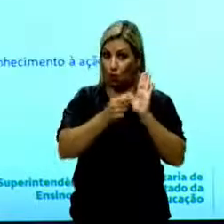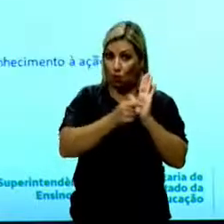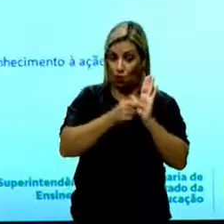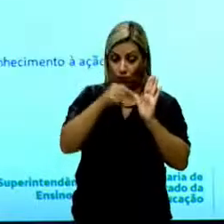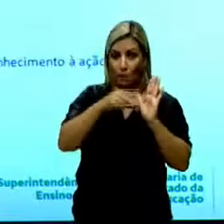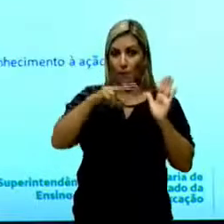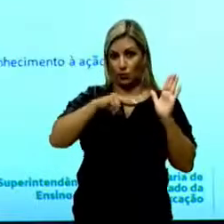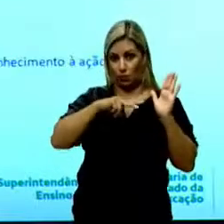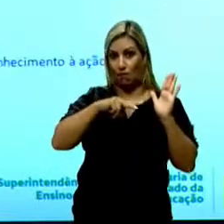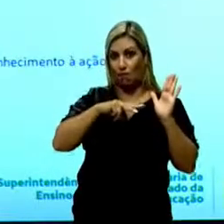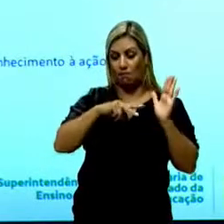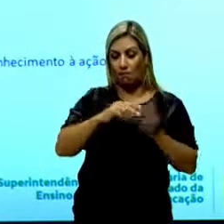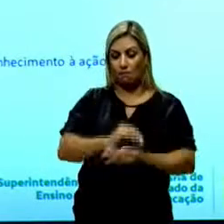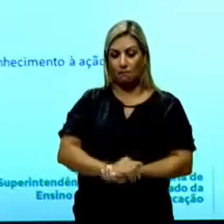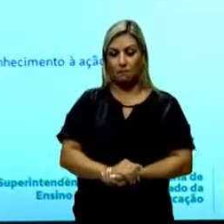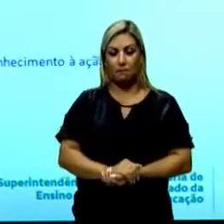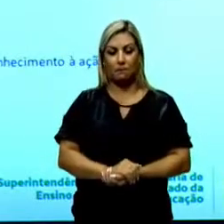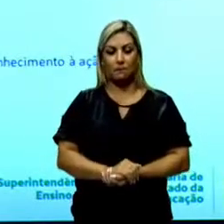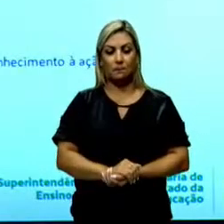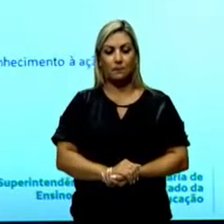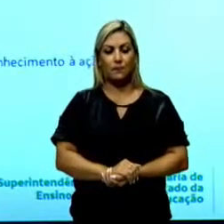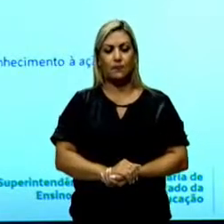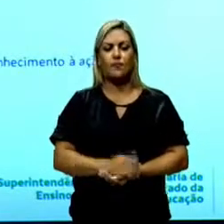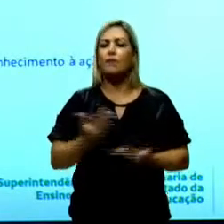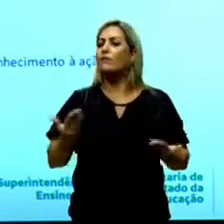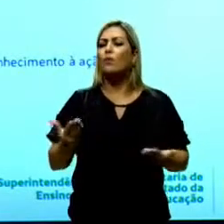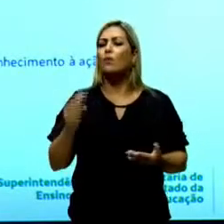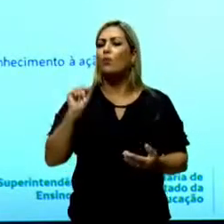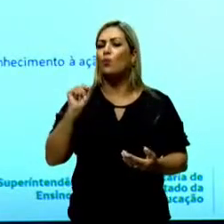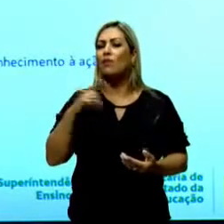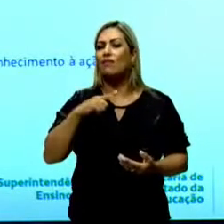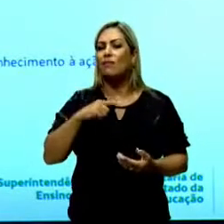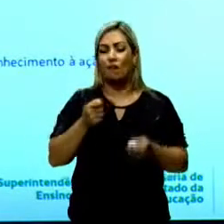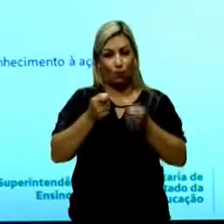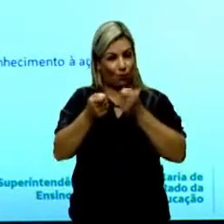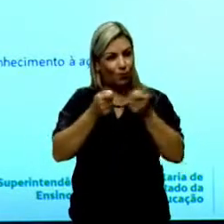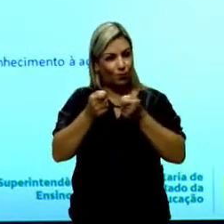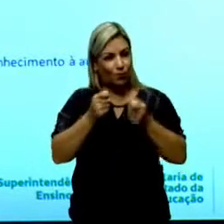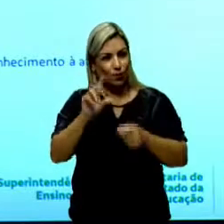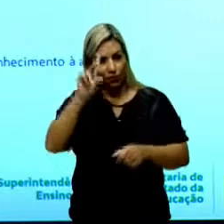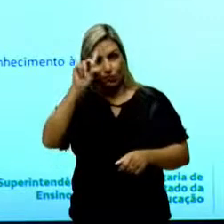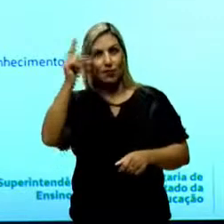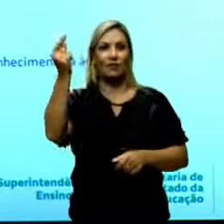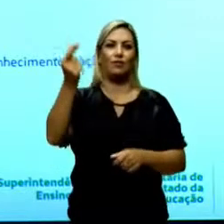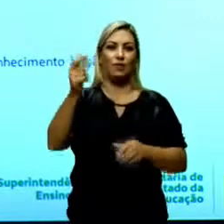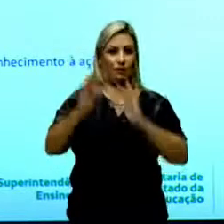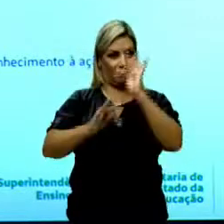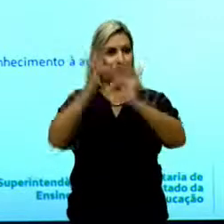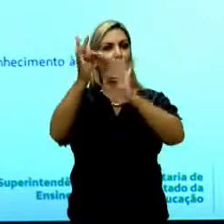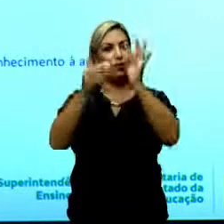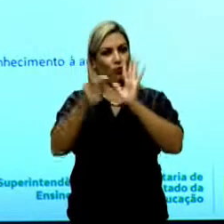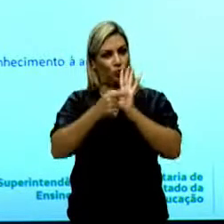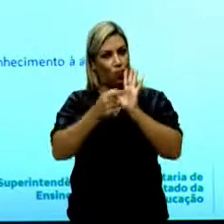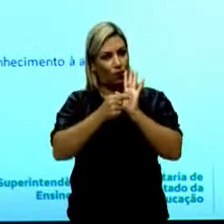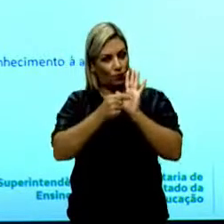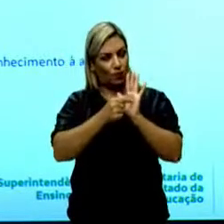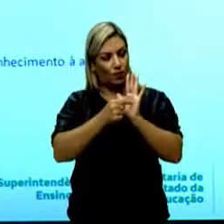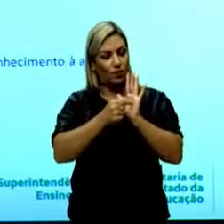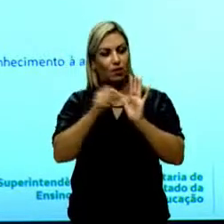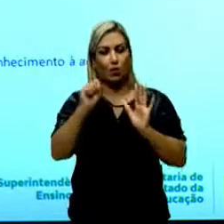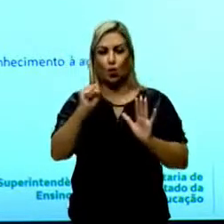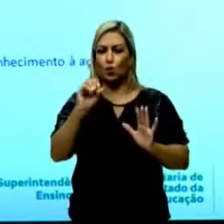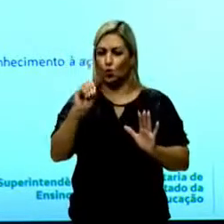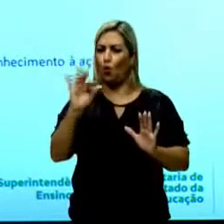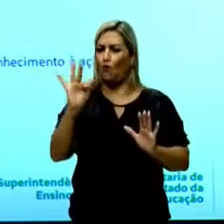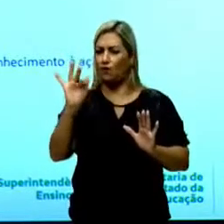privado. O que está em jogo é o controle da invenção tecnológica. Software livre